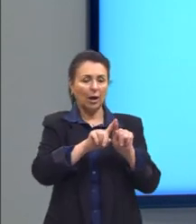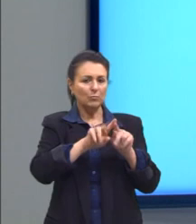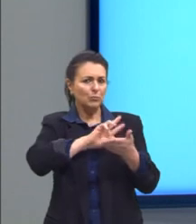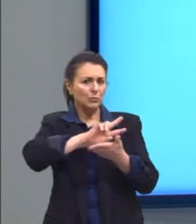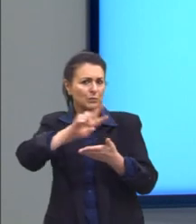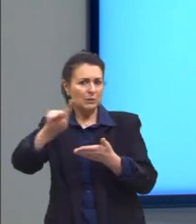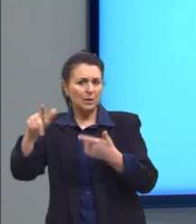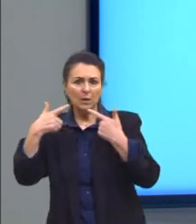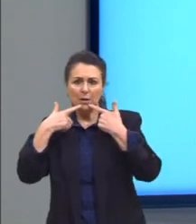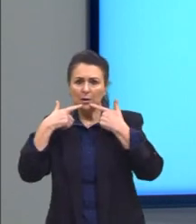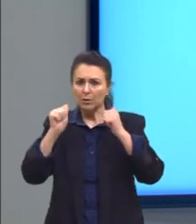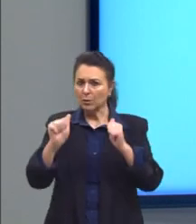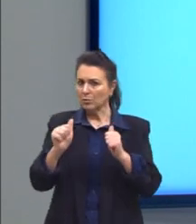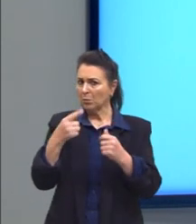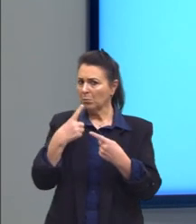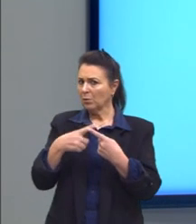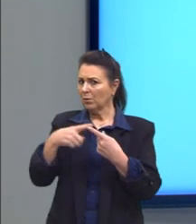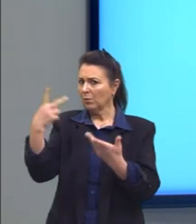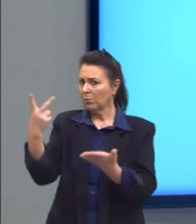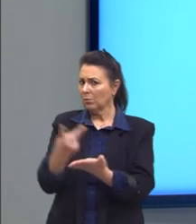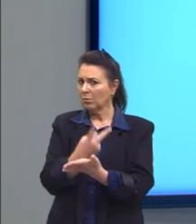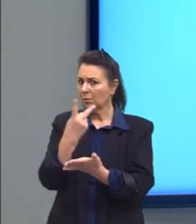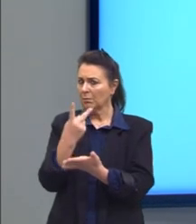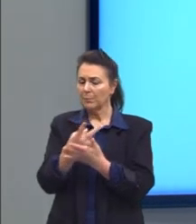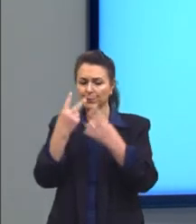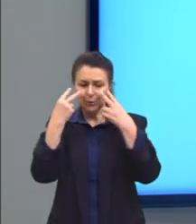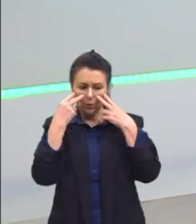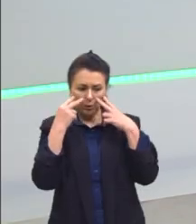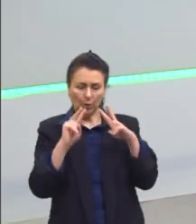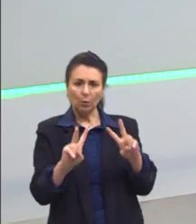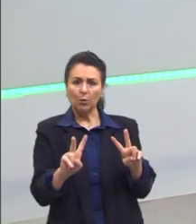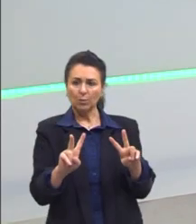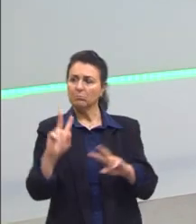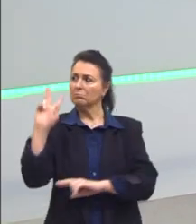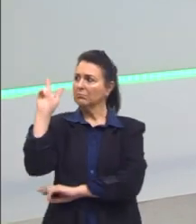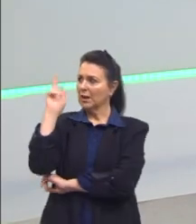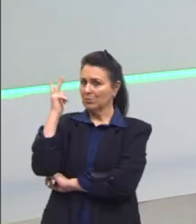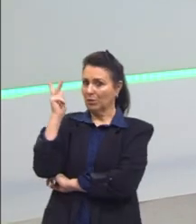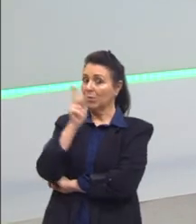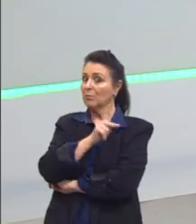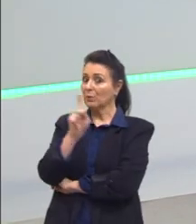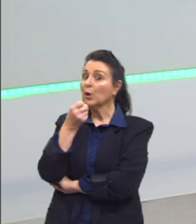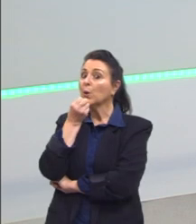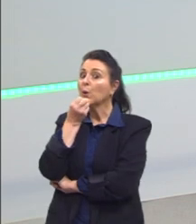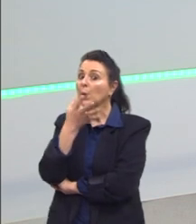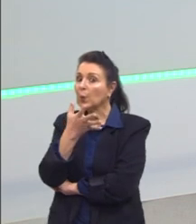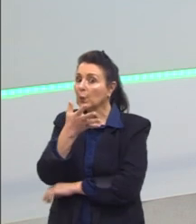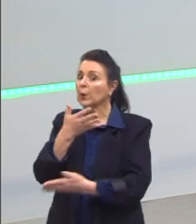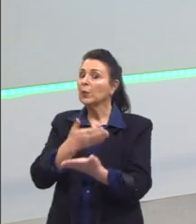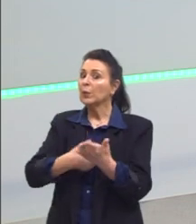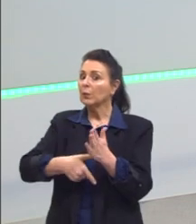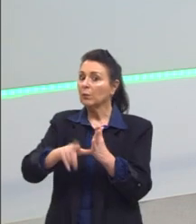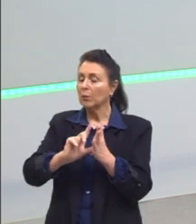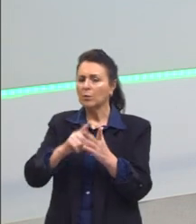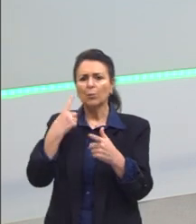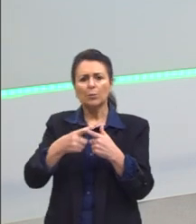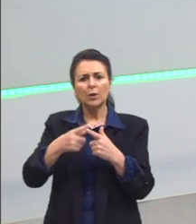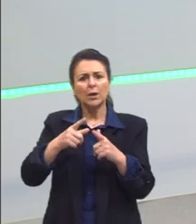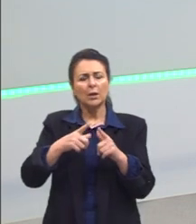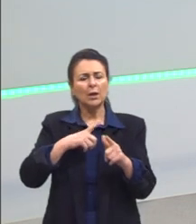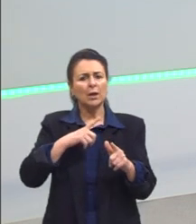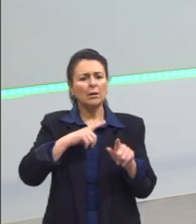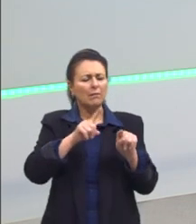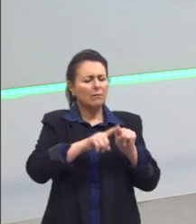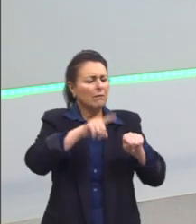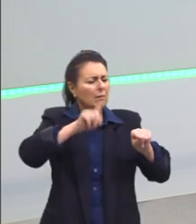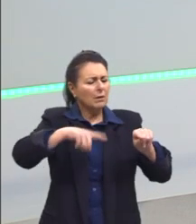resultado da... Olhando esse histórico, por que temos variedade linguística no